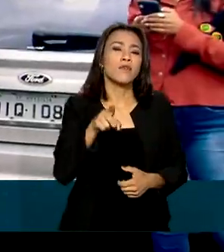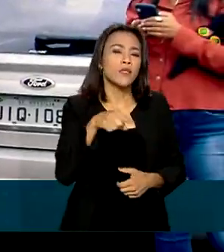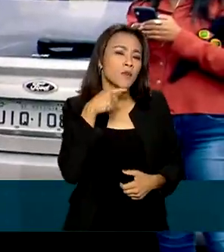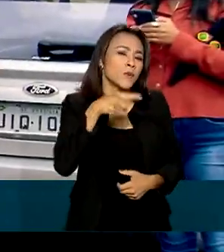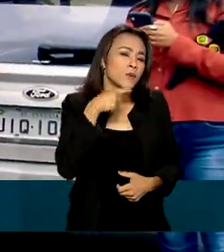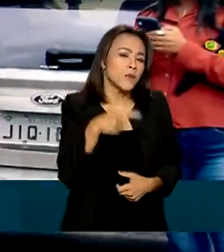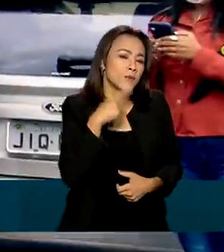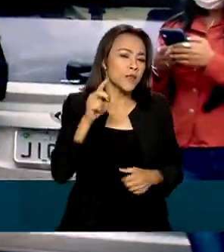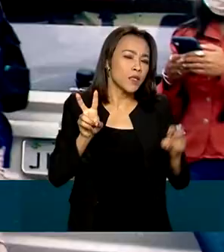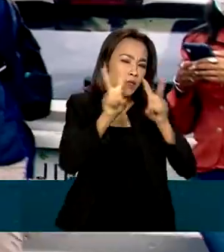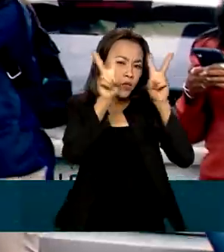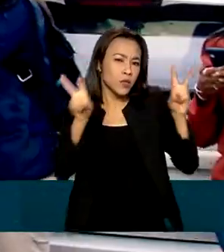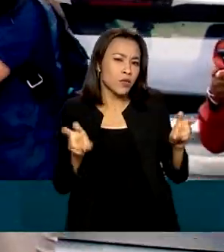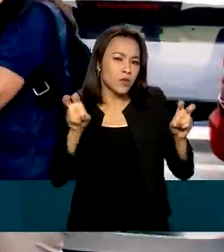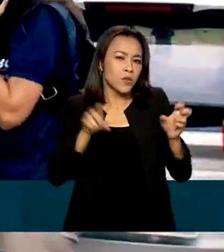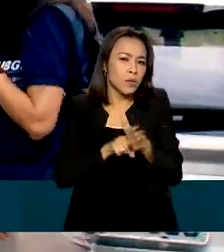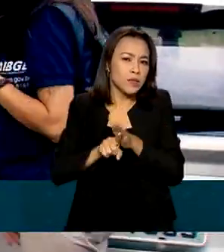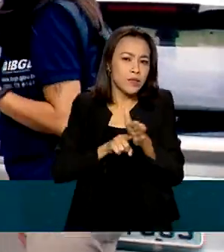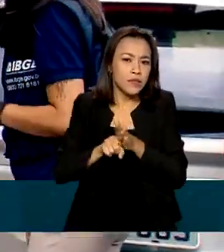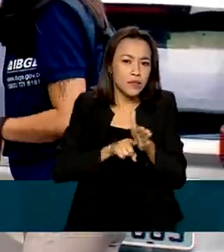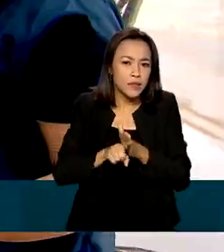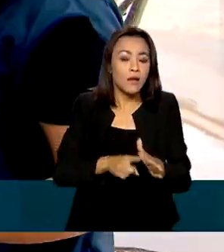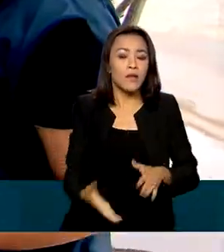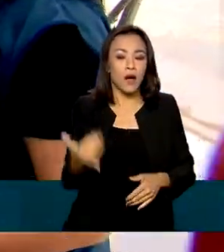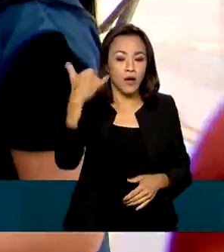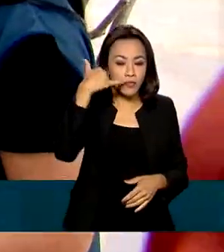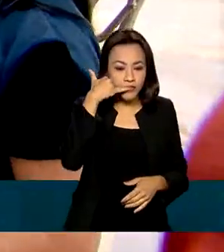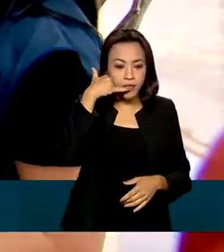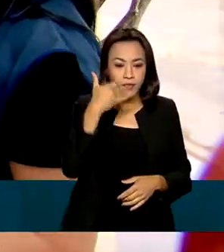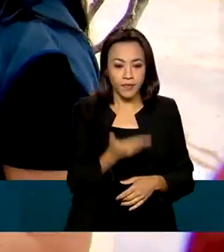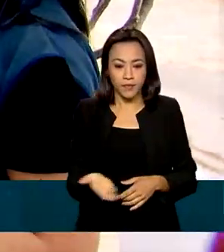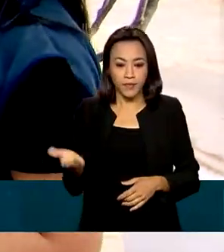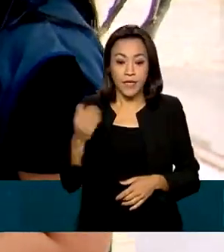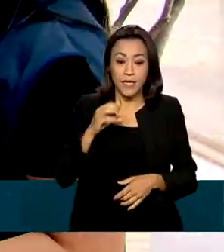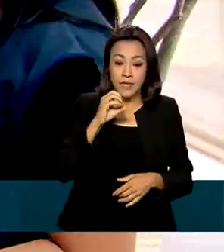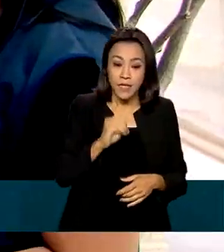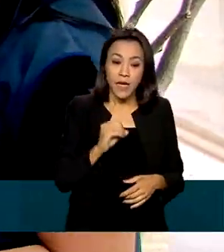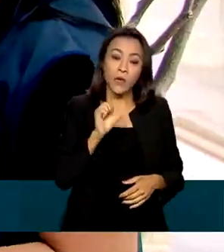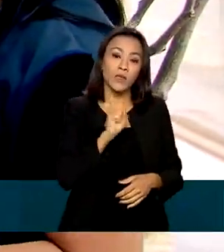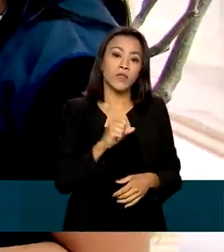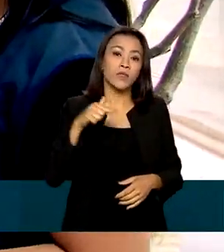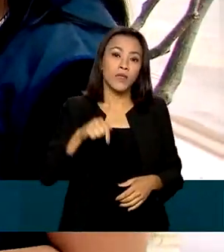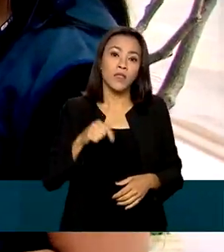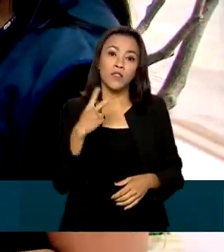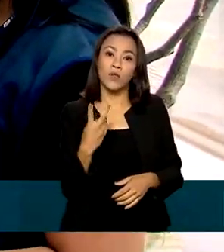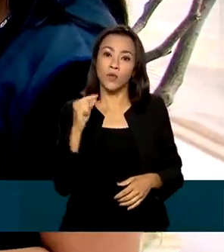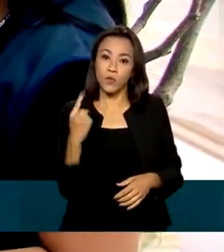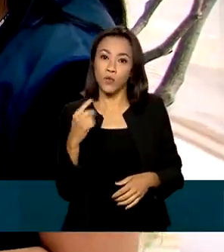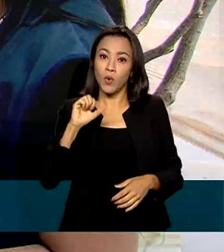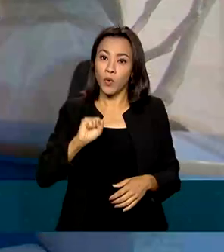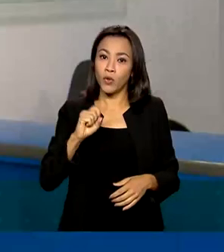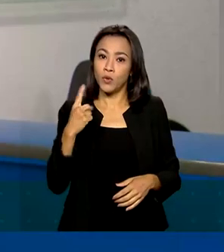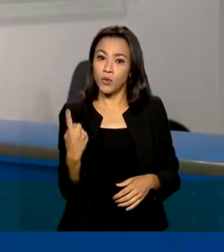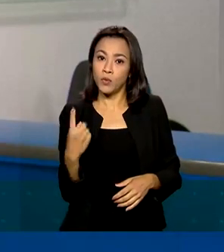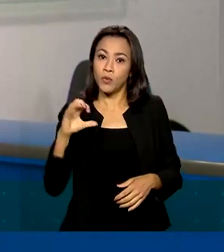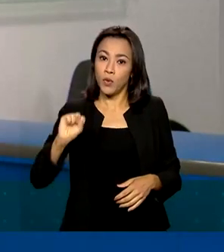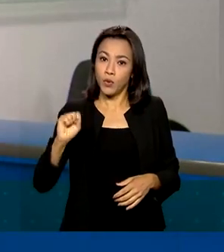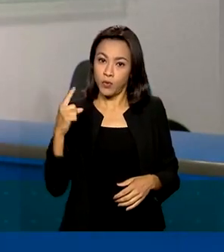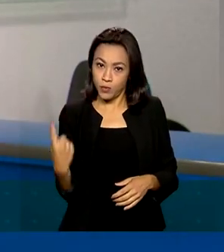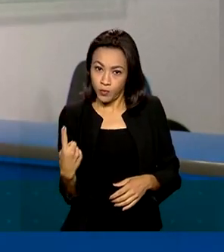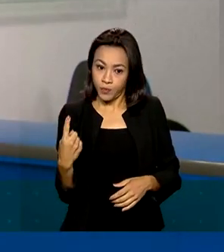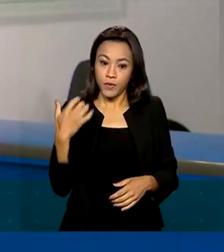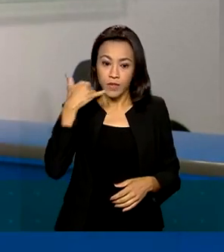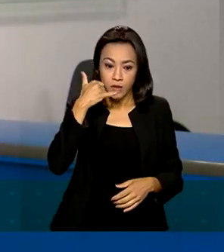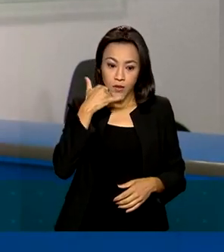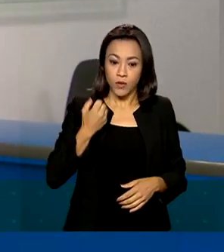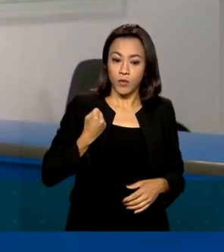tiver dúvidas a respeito do Censo, é o seguinte número, 0800 721 8181. Nesse número também é